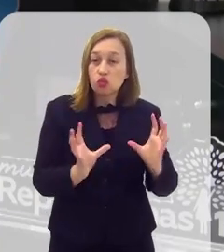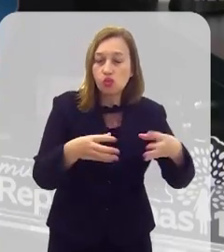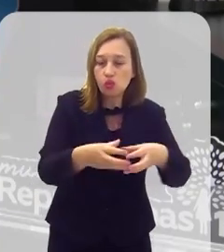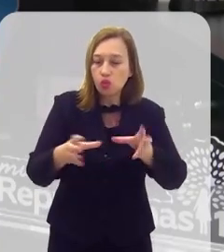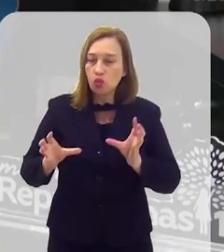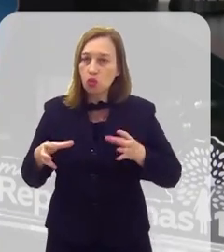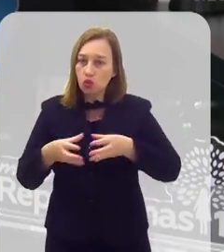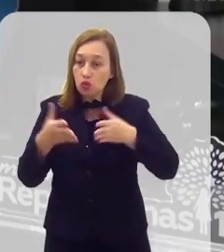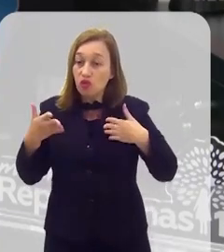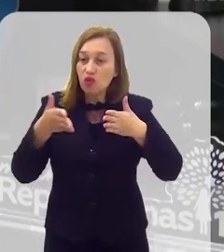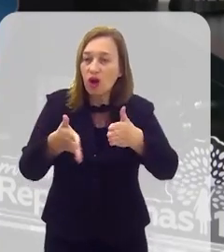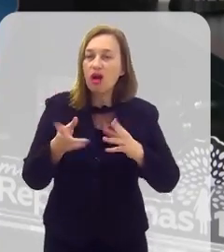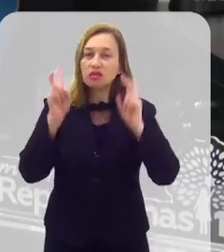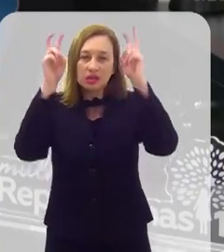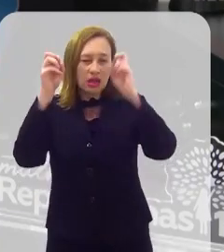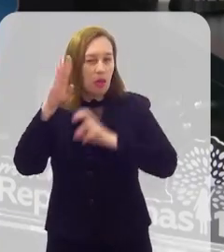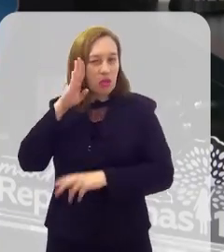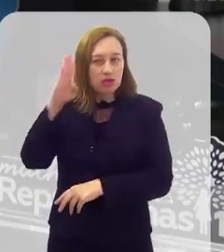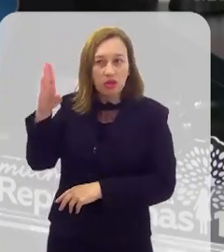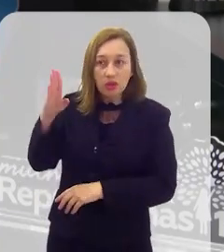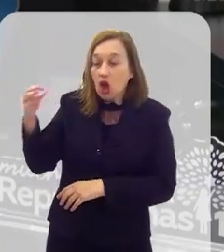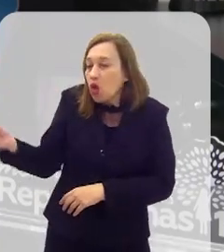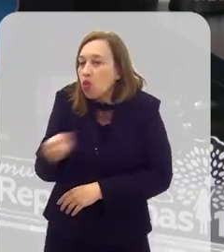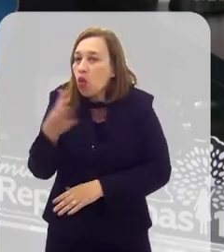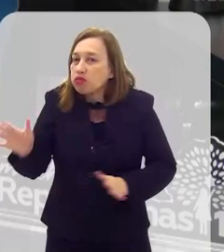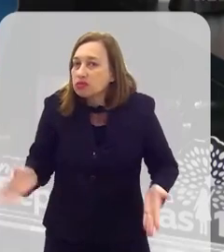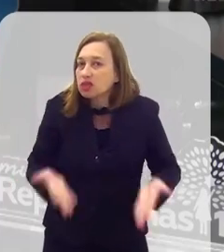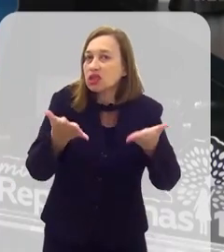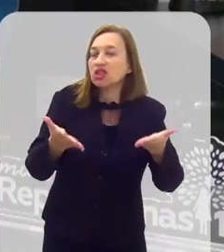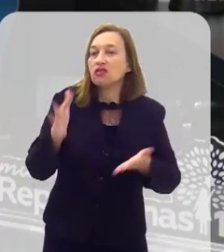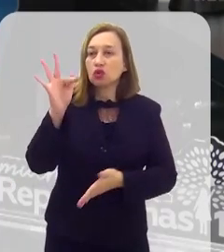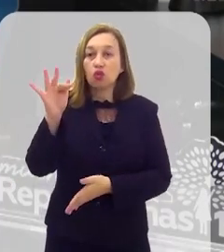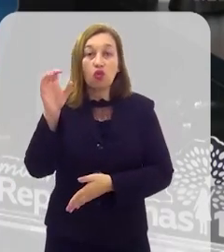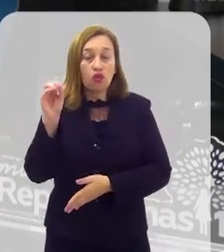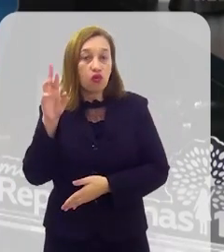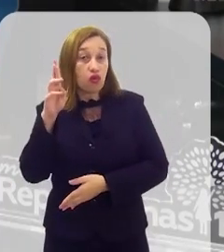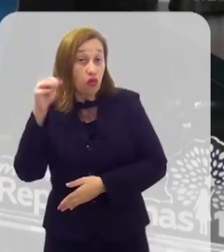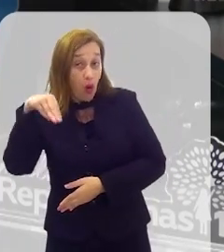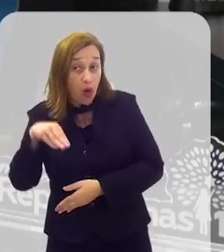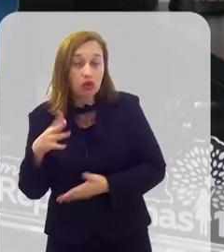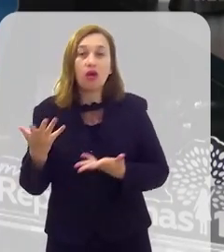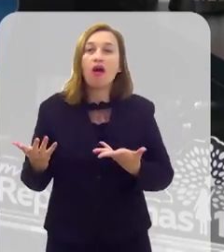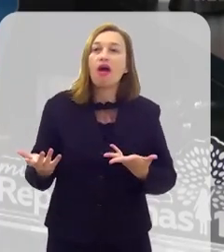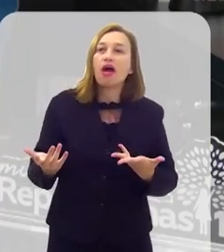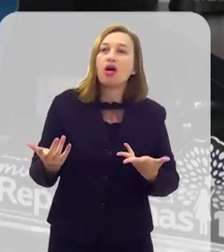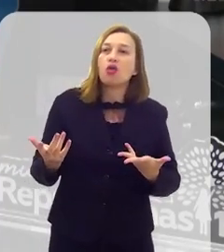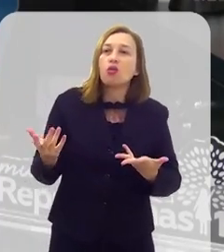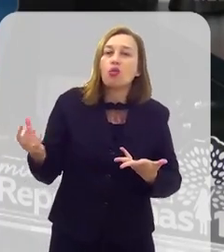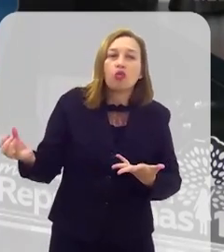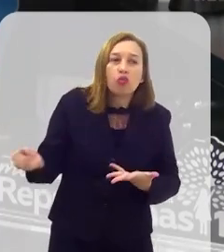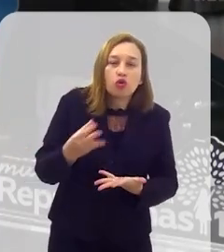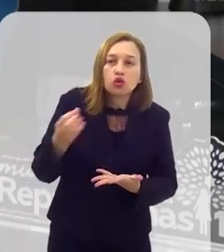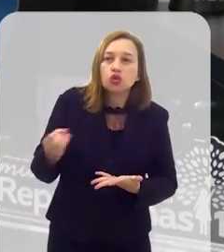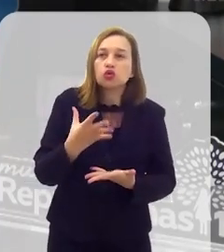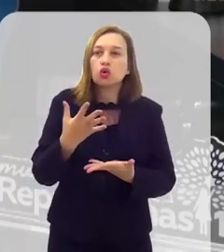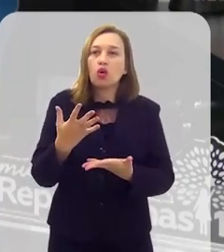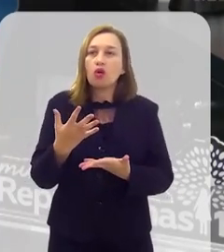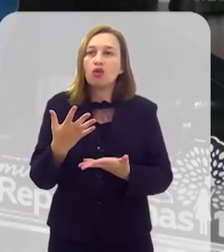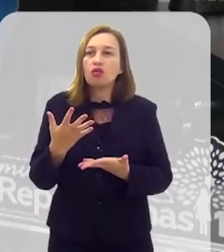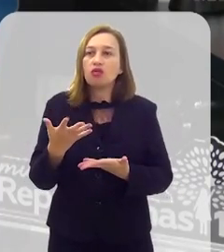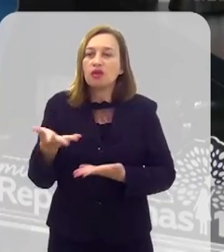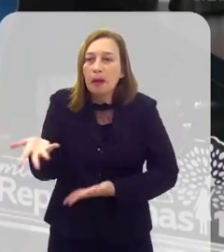trata especificamente desse tema. É uma nova iniciativa do Fórum, que a gente traz aí uma nova